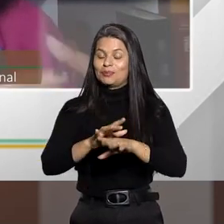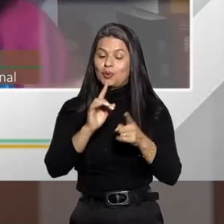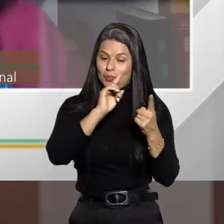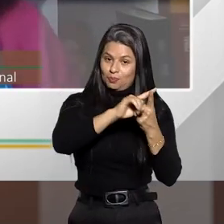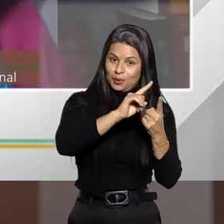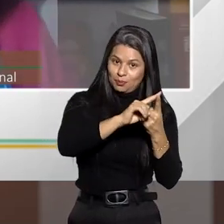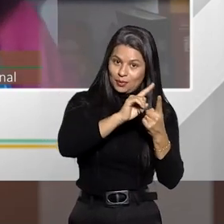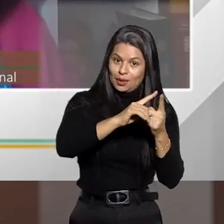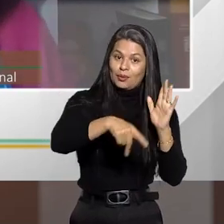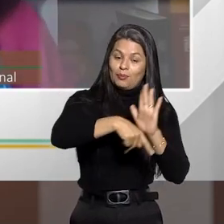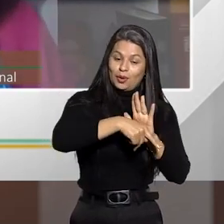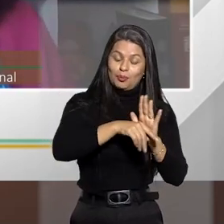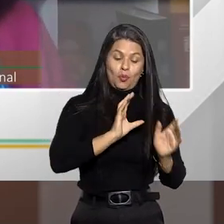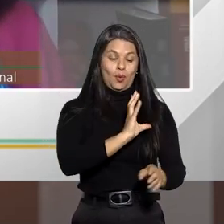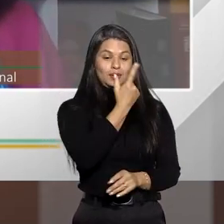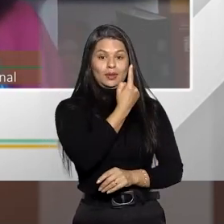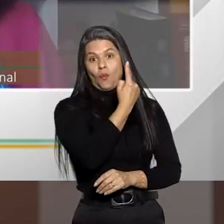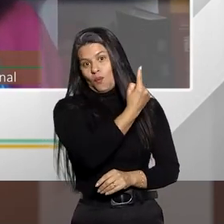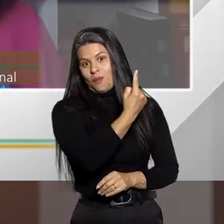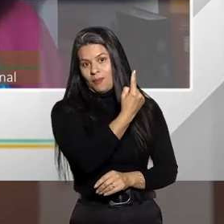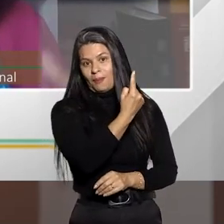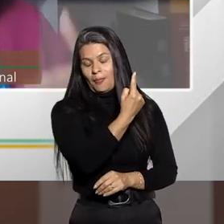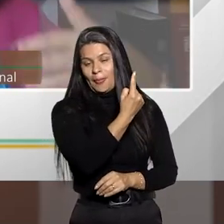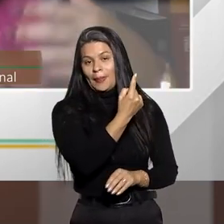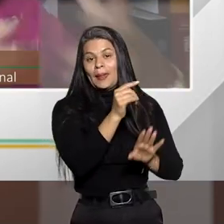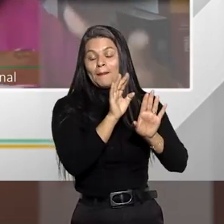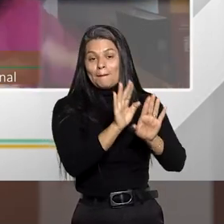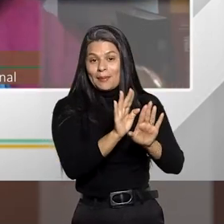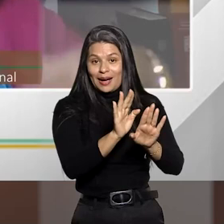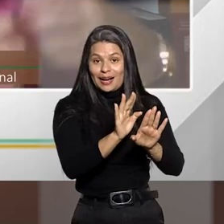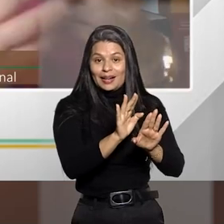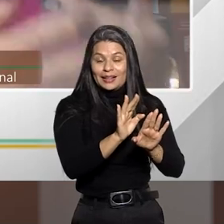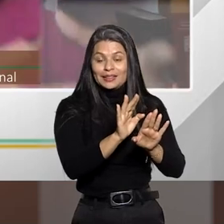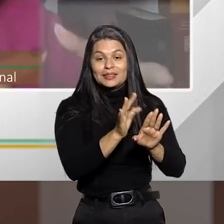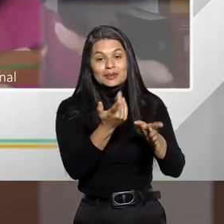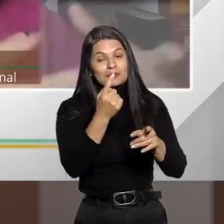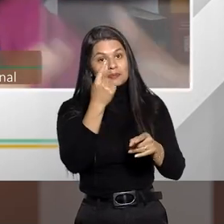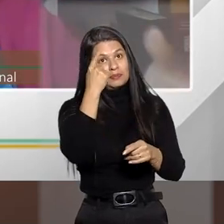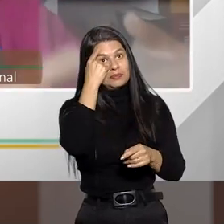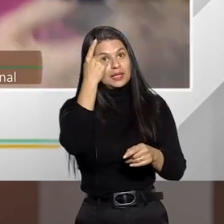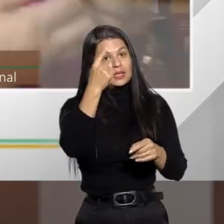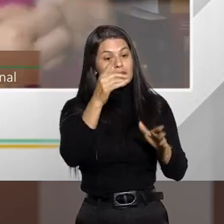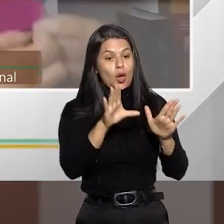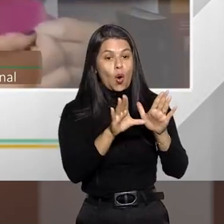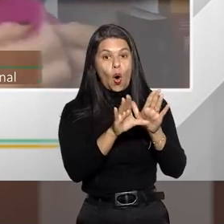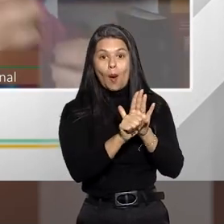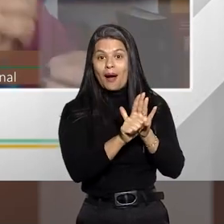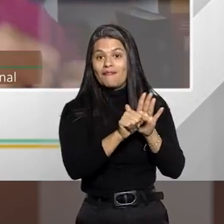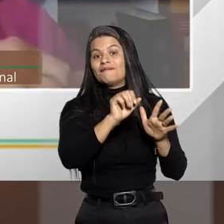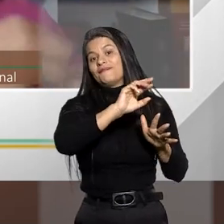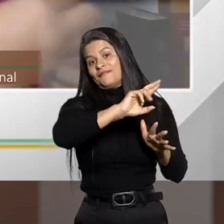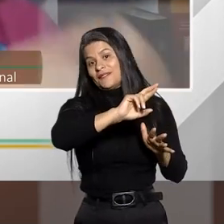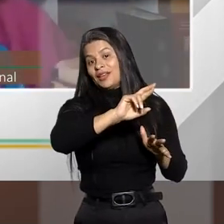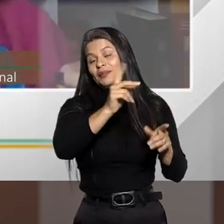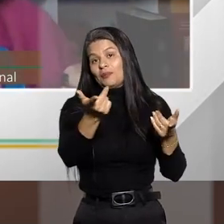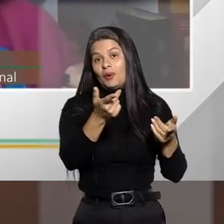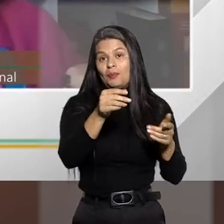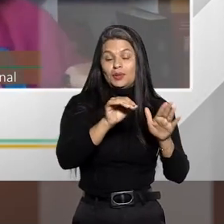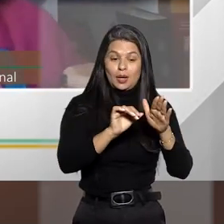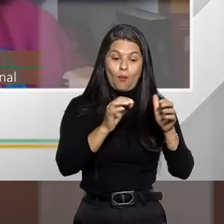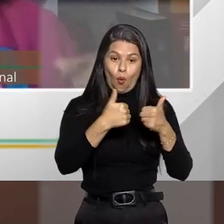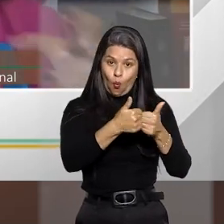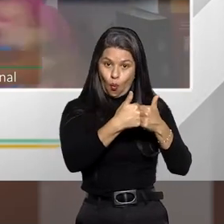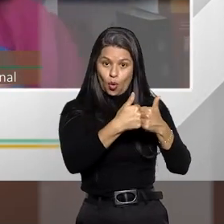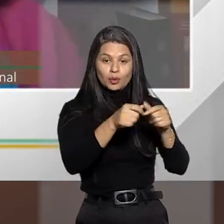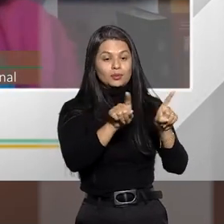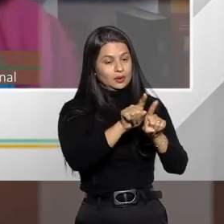exemplo, é uma ação única, mas é interesse único, desígnio único, mas ele acaba lesando tanto a empresa de ônibus